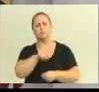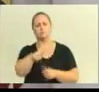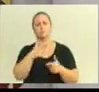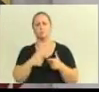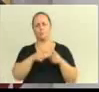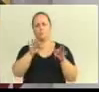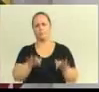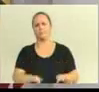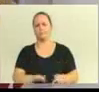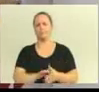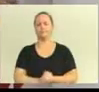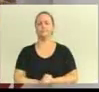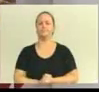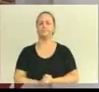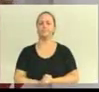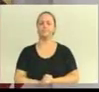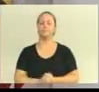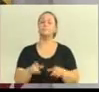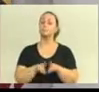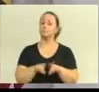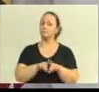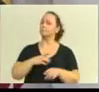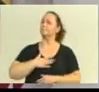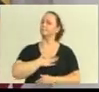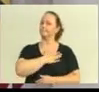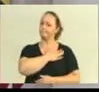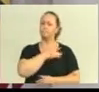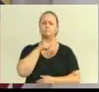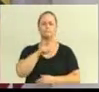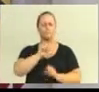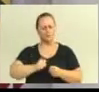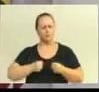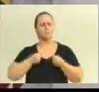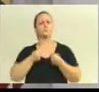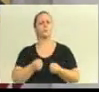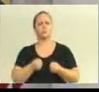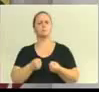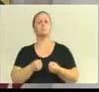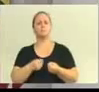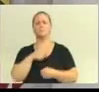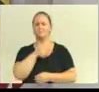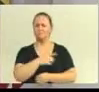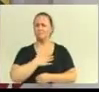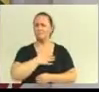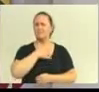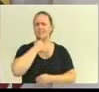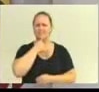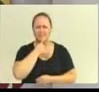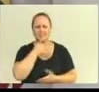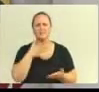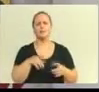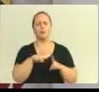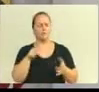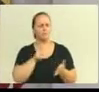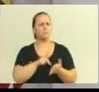Além disso tudo, o prefeito Napoleão, que se dedica como ninguém, volto a falar, ele está triste com essa situação, mas tem se dedicado